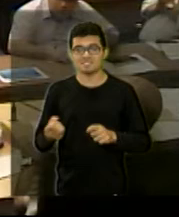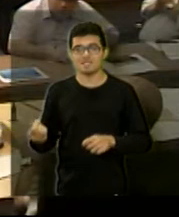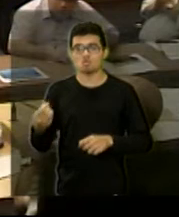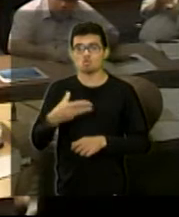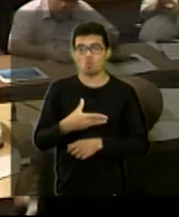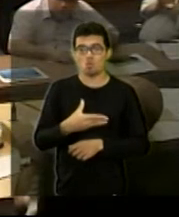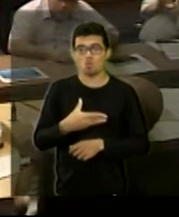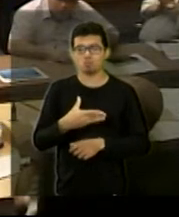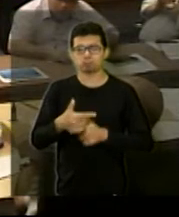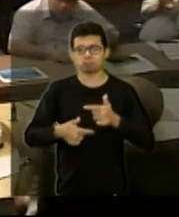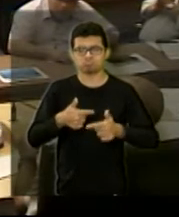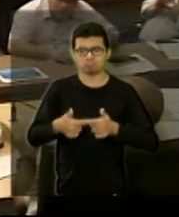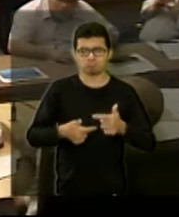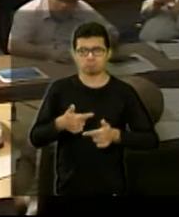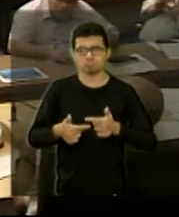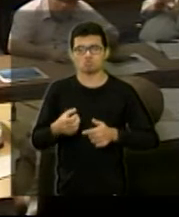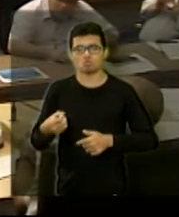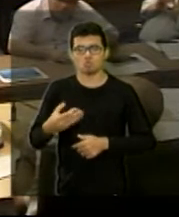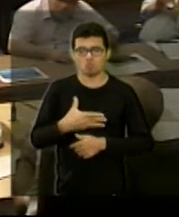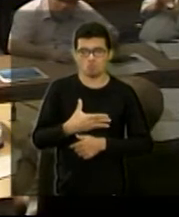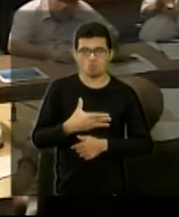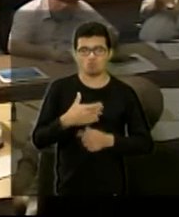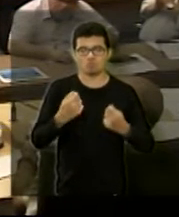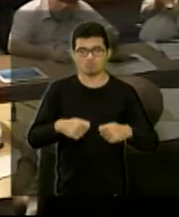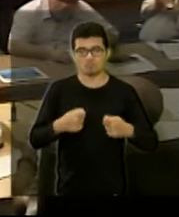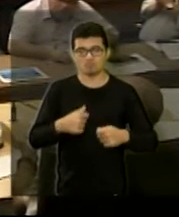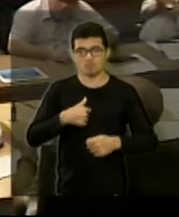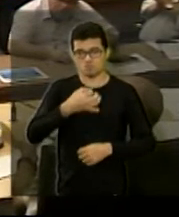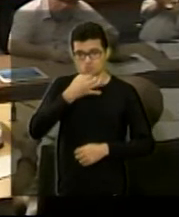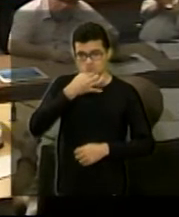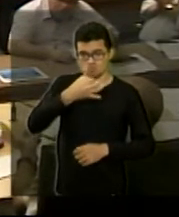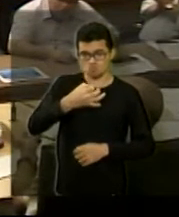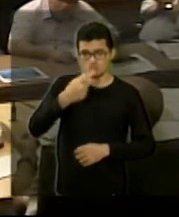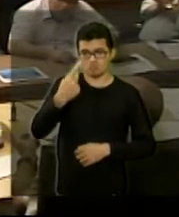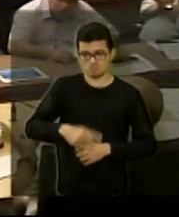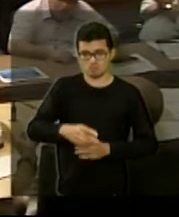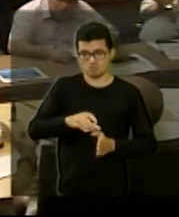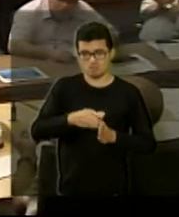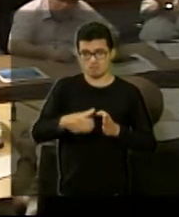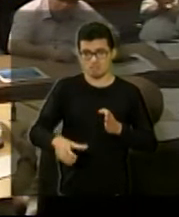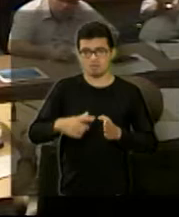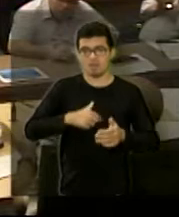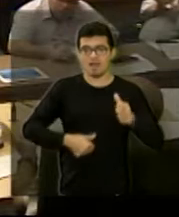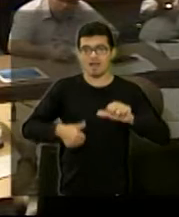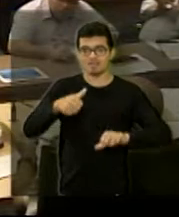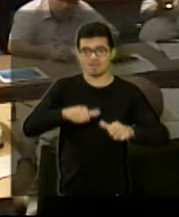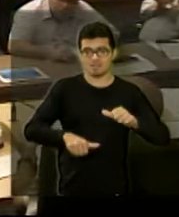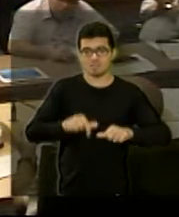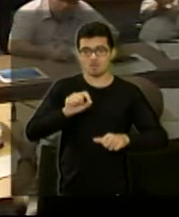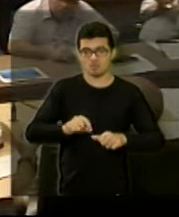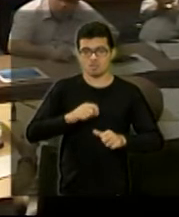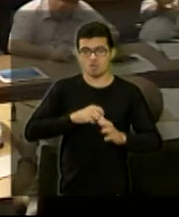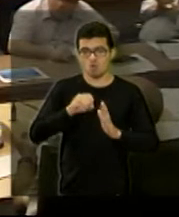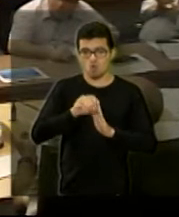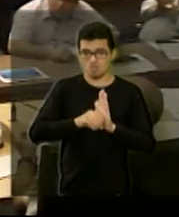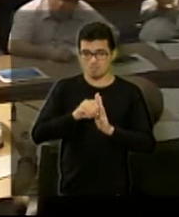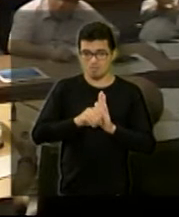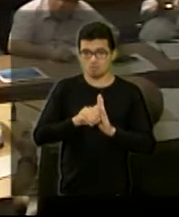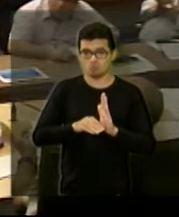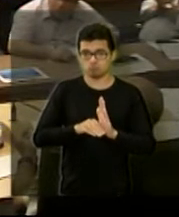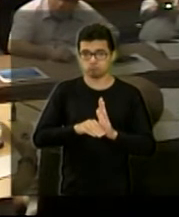serviços, eu sugiro à casa que analise a possibilidade, então, de aumentar esse orçamento